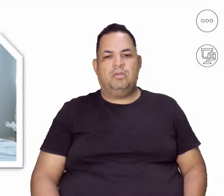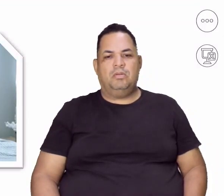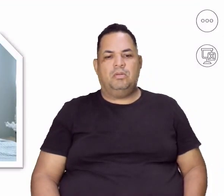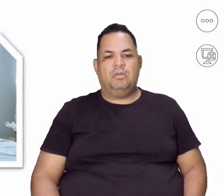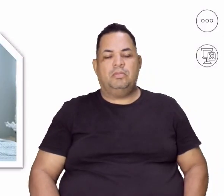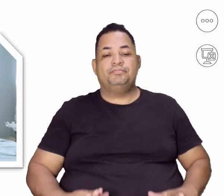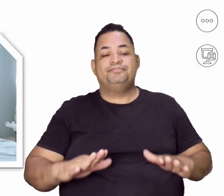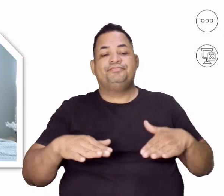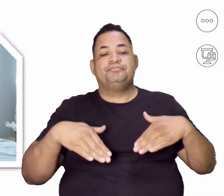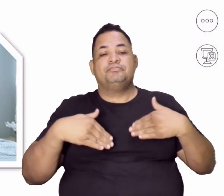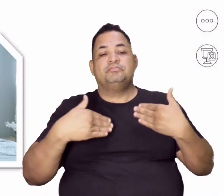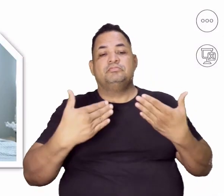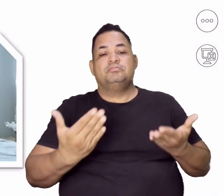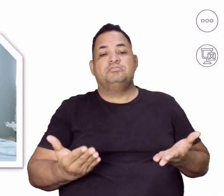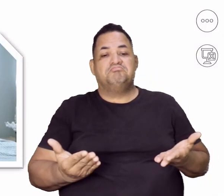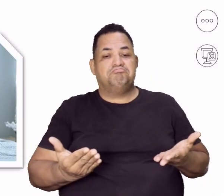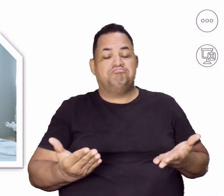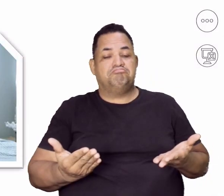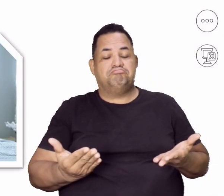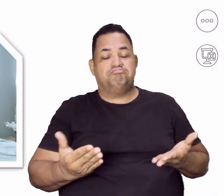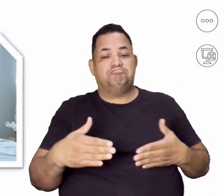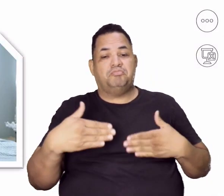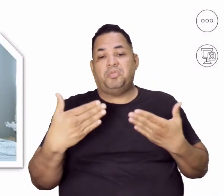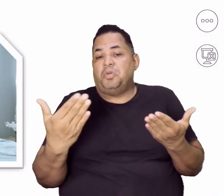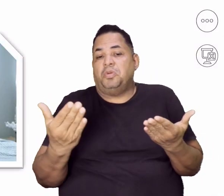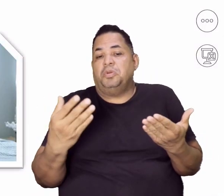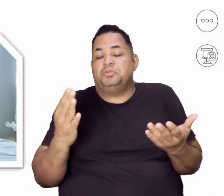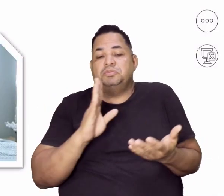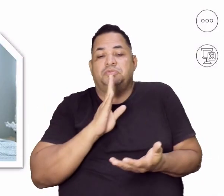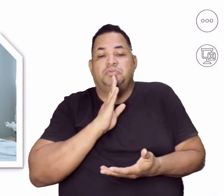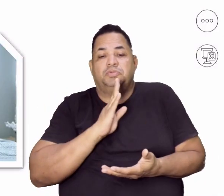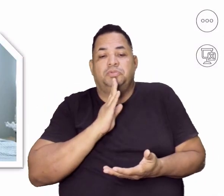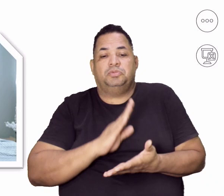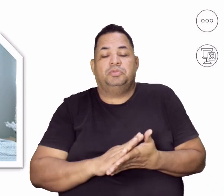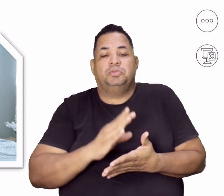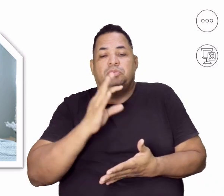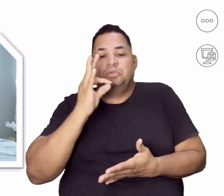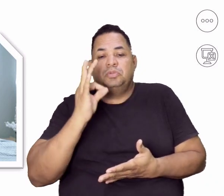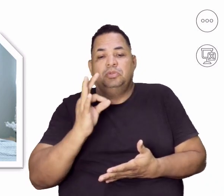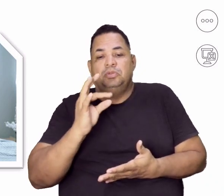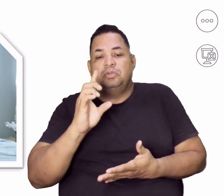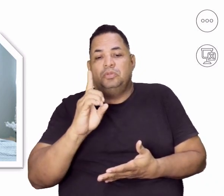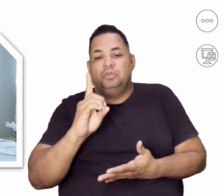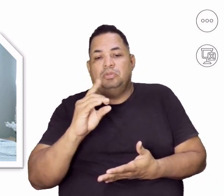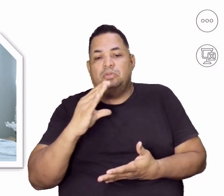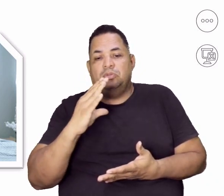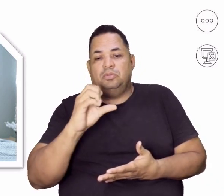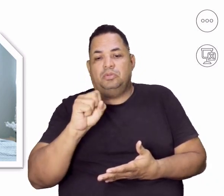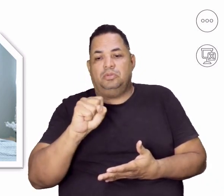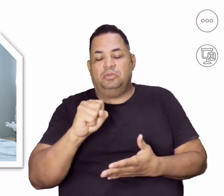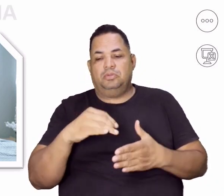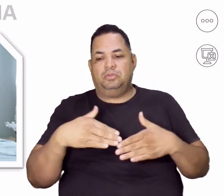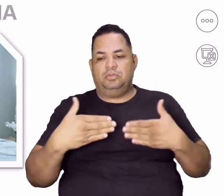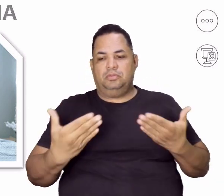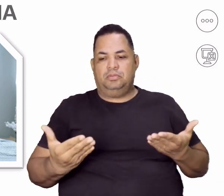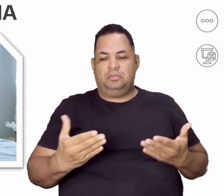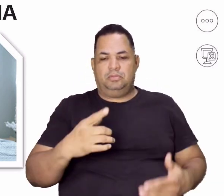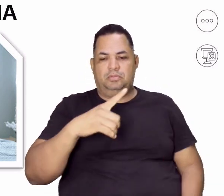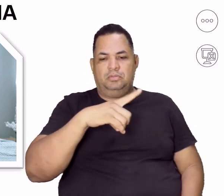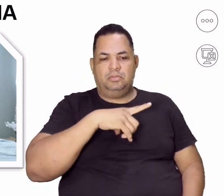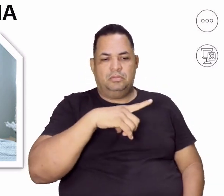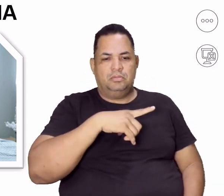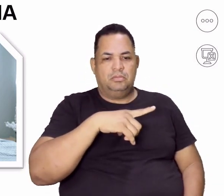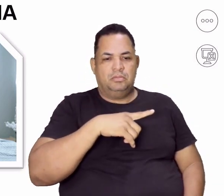Então quais são esses TDCs, né? Que são mais conhecidos e eu já mencionei pra vocês um pouquinho. Então eu tenho aqui